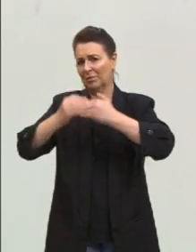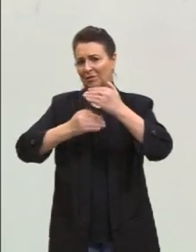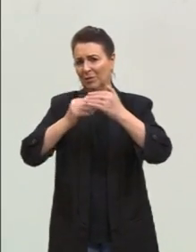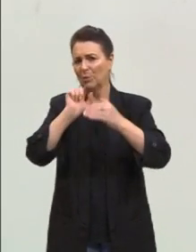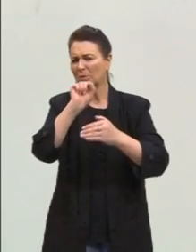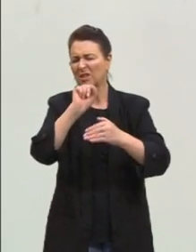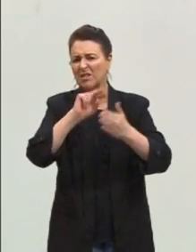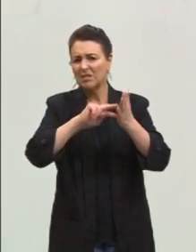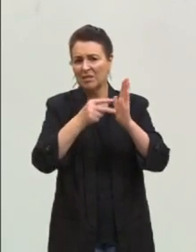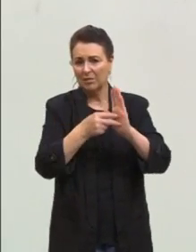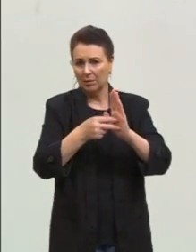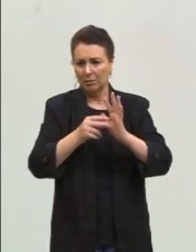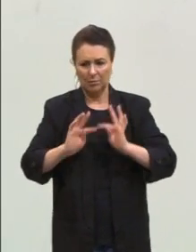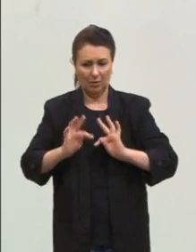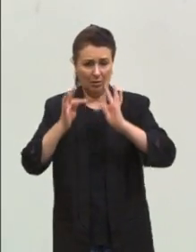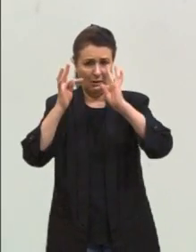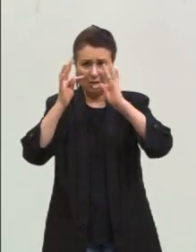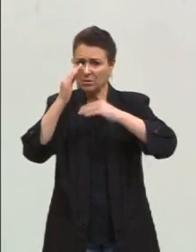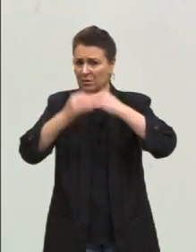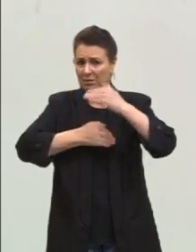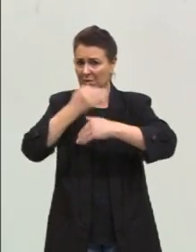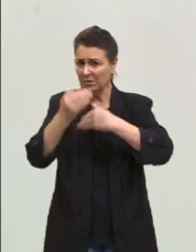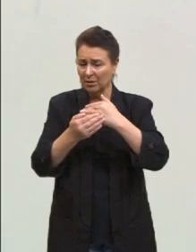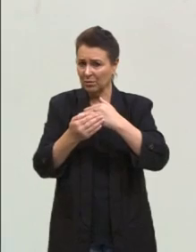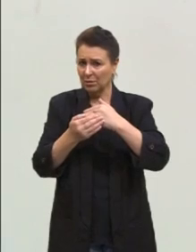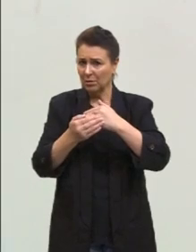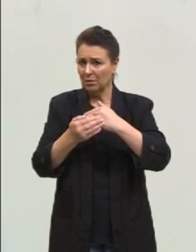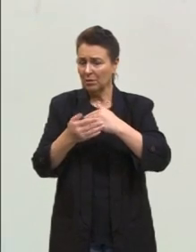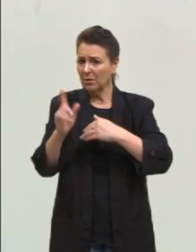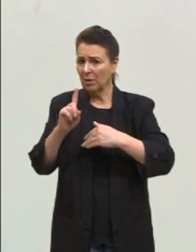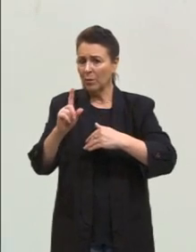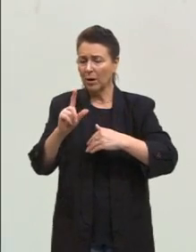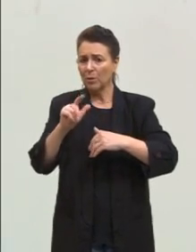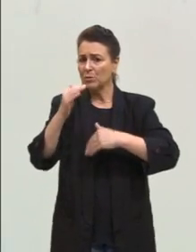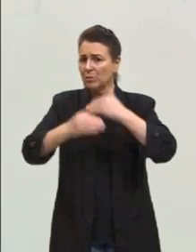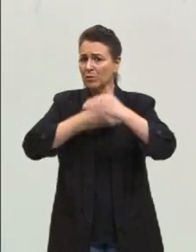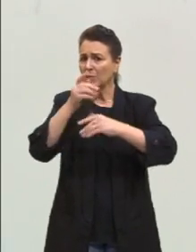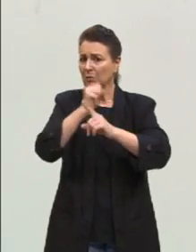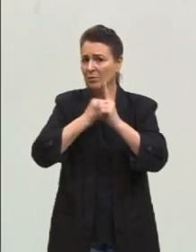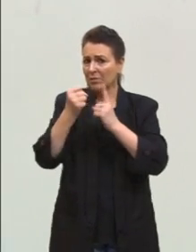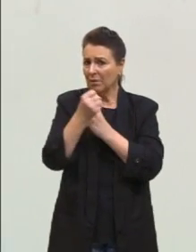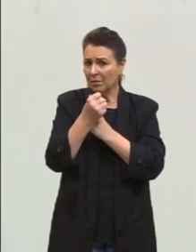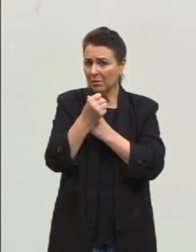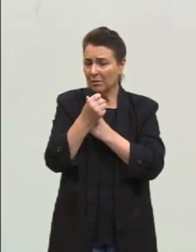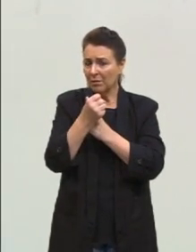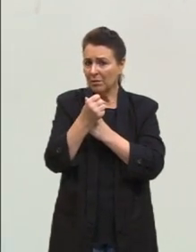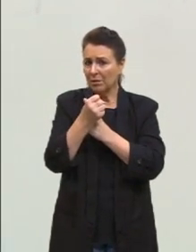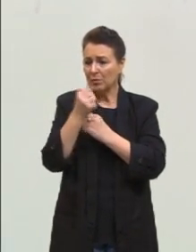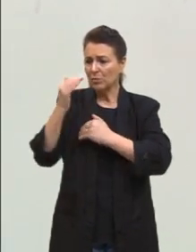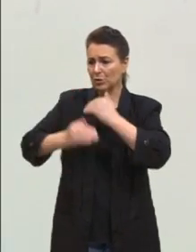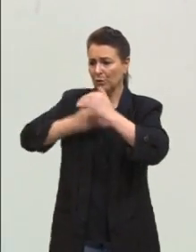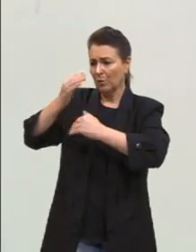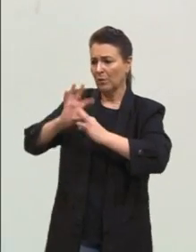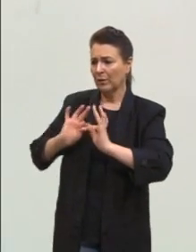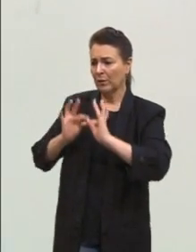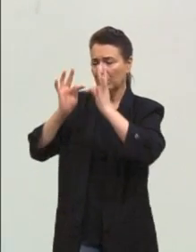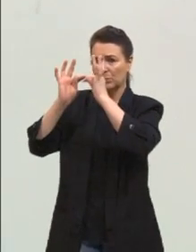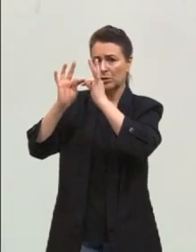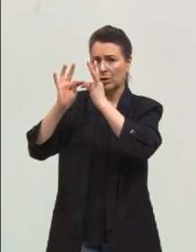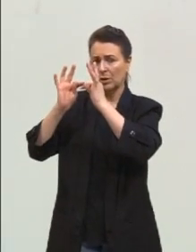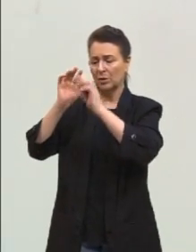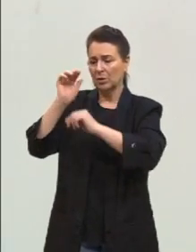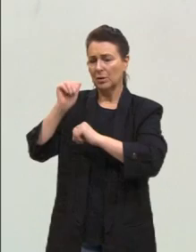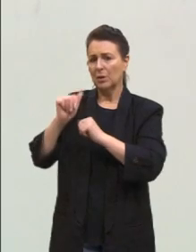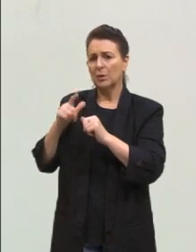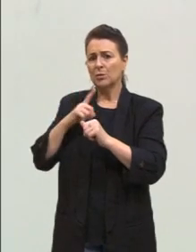desenvolvimento tecnológico não é necessariamente um desenvolvimento social. Quer dizer que só desenvolver a tecnologia, né? Ou só